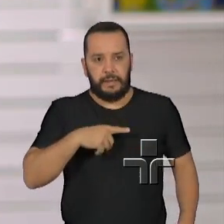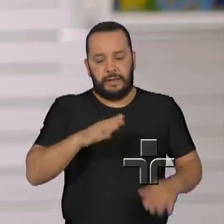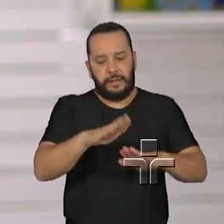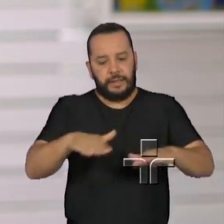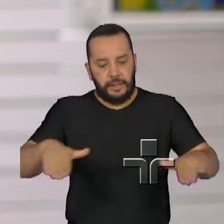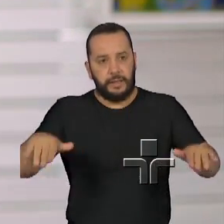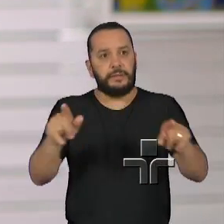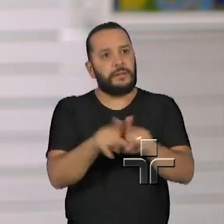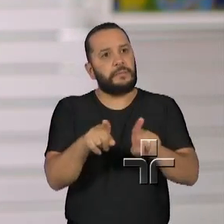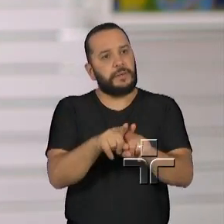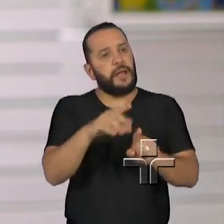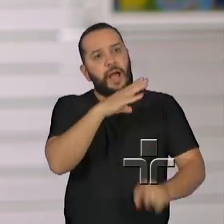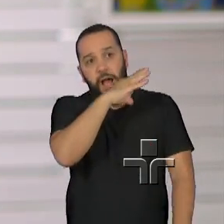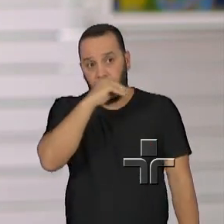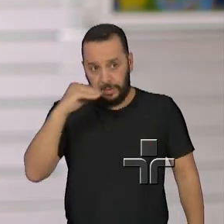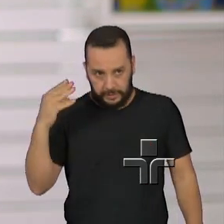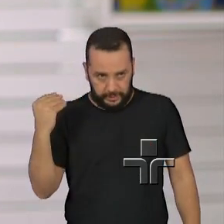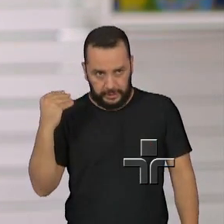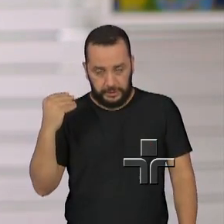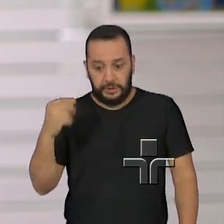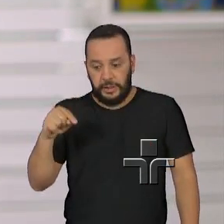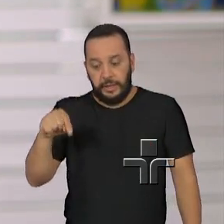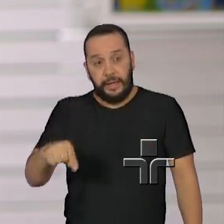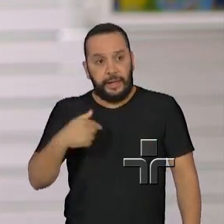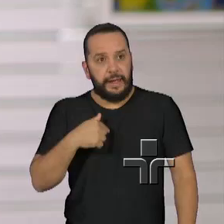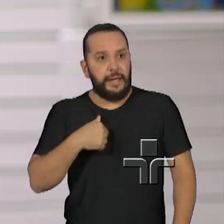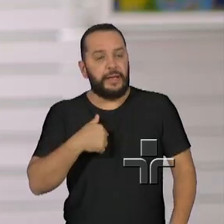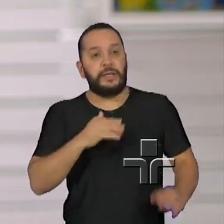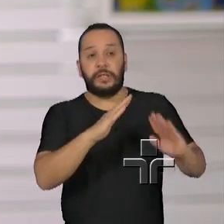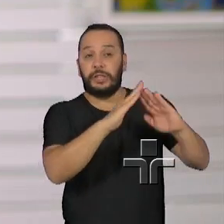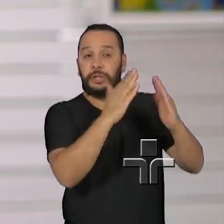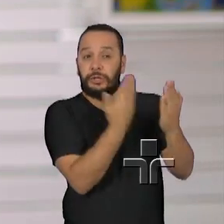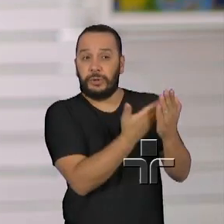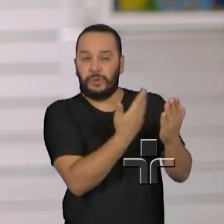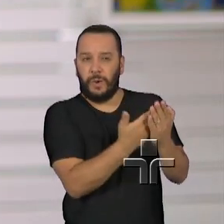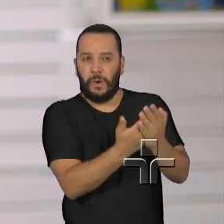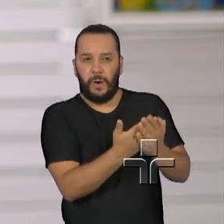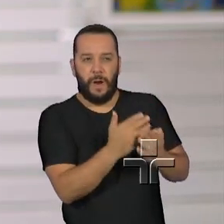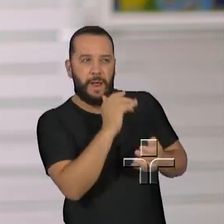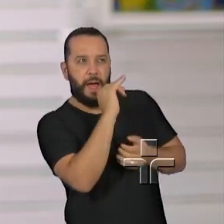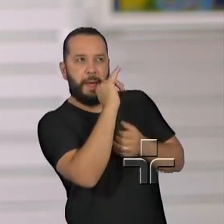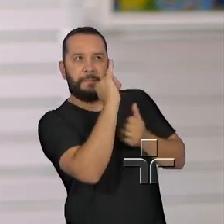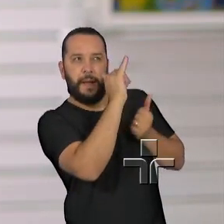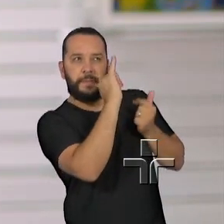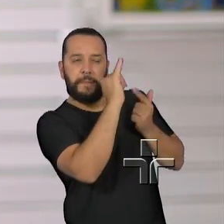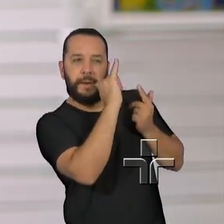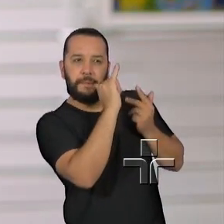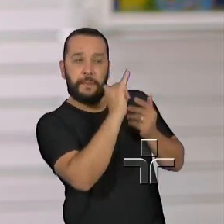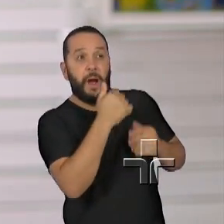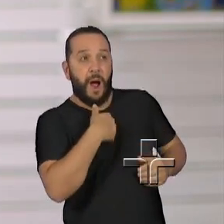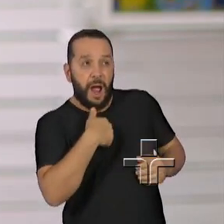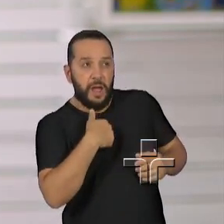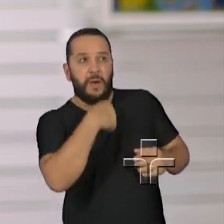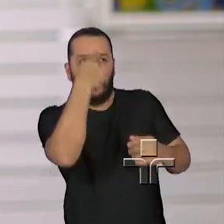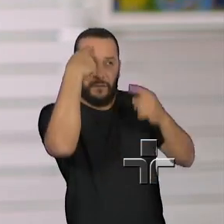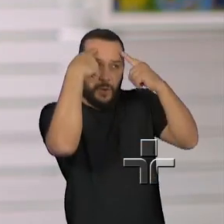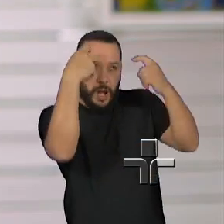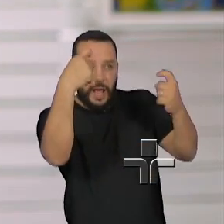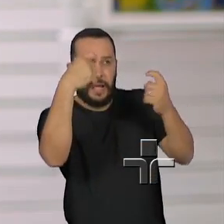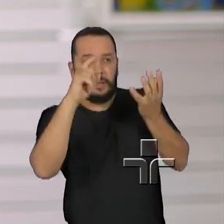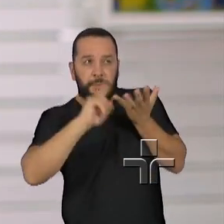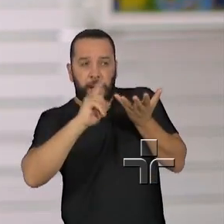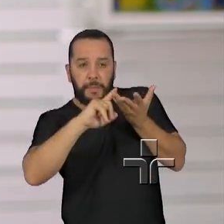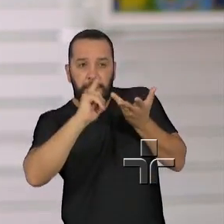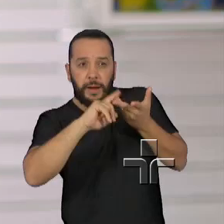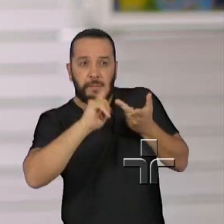adolescente, ao contar, ao chegar na escola e contar para um professor que está sendo vítima de violência